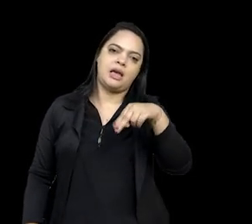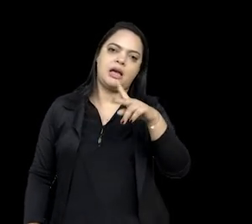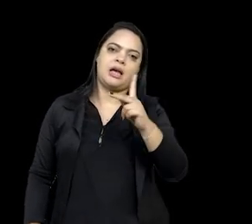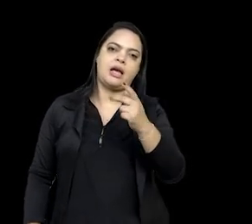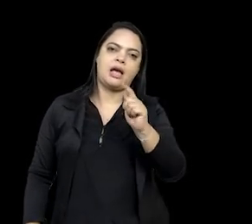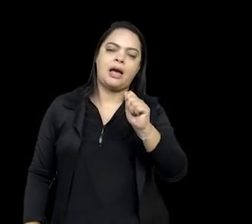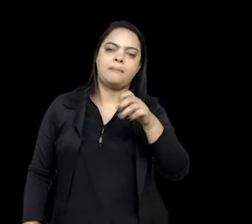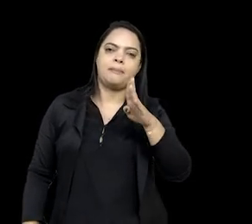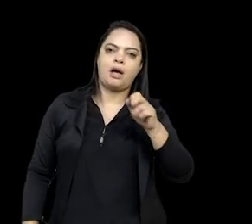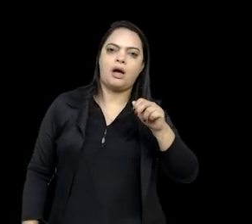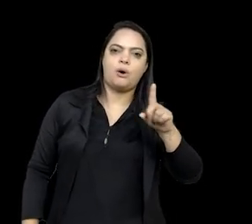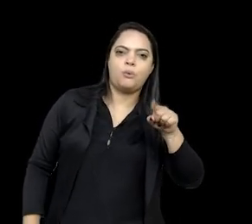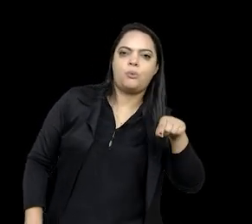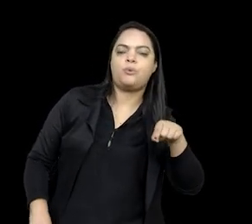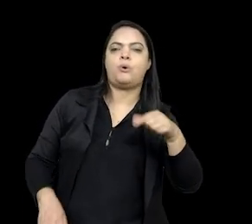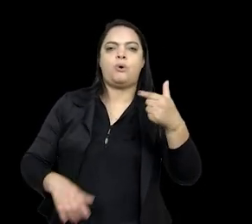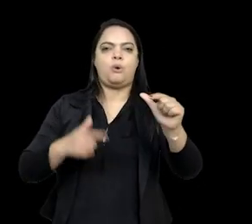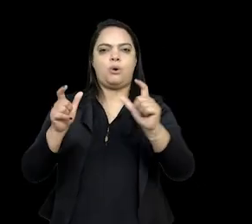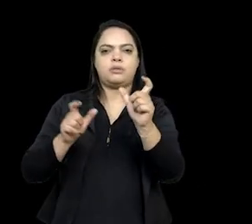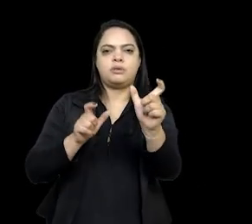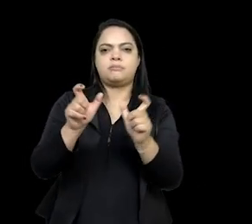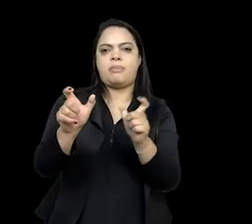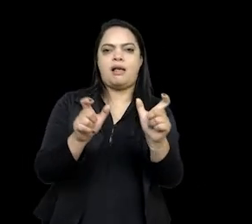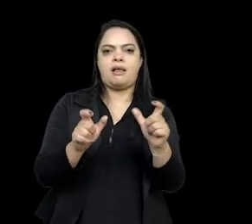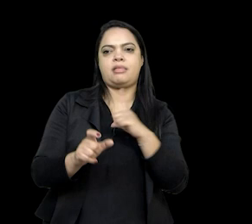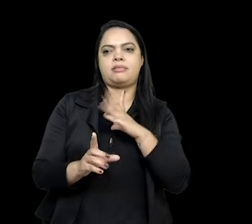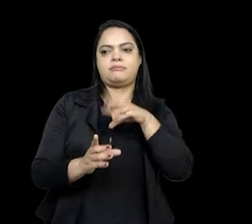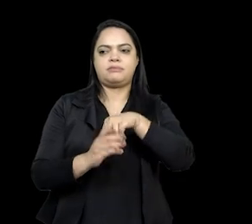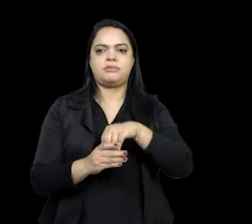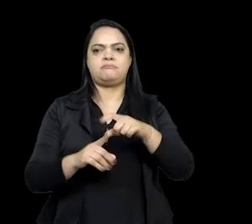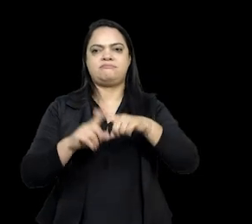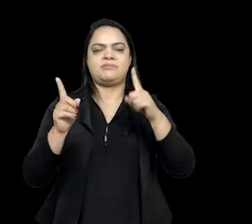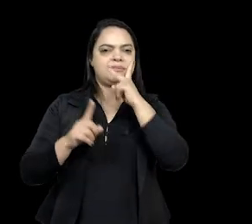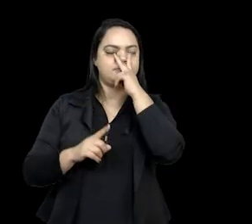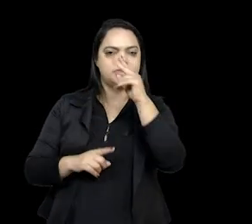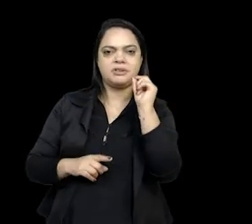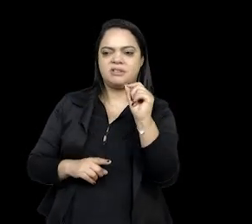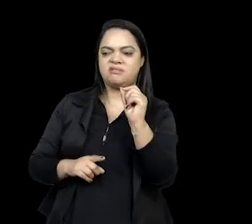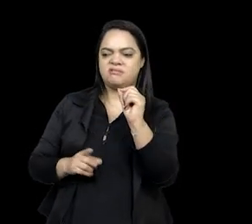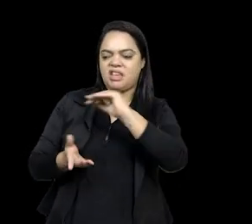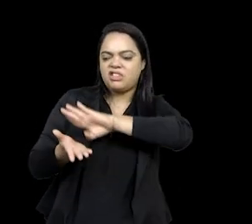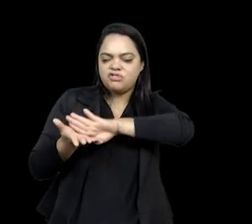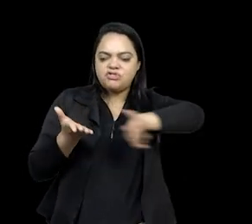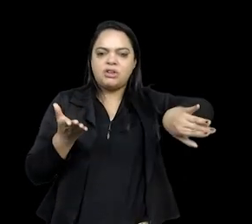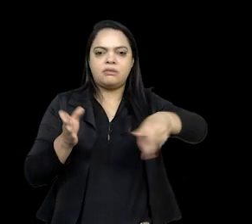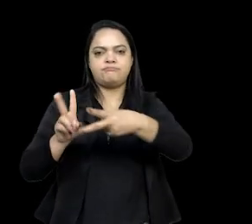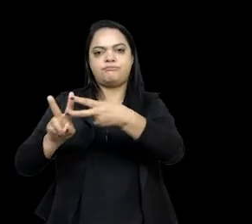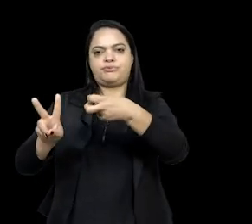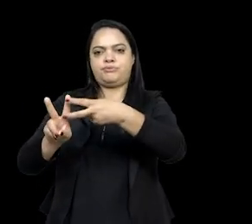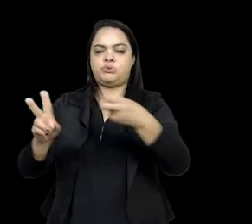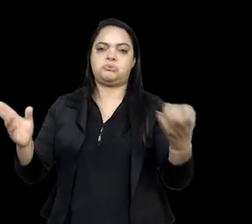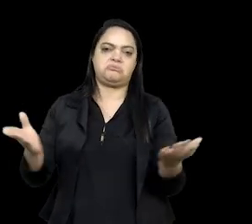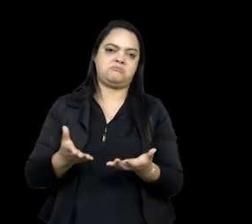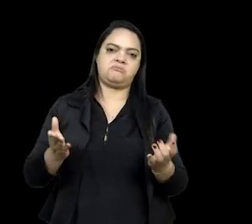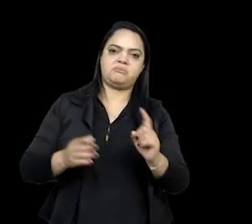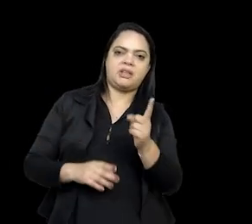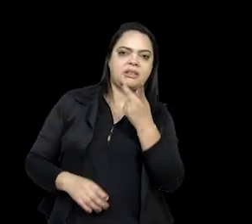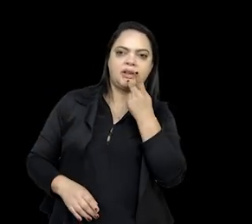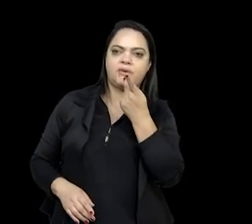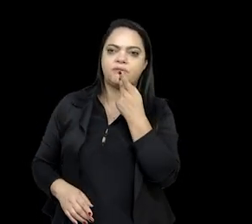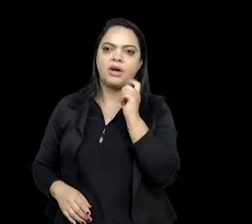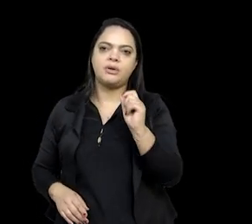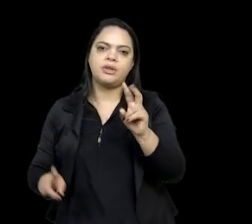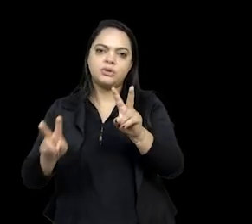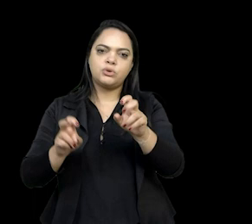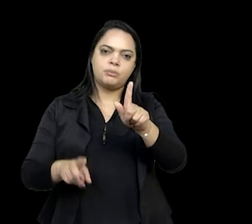vários outros termos que muitas vezes eles estão ali, mas eles esvaziam a presença indígena no presente. Ninguém fala muito dos guarani